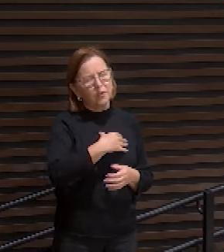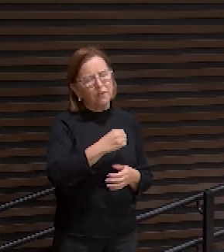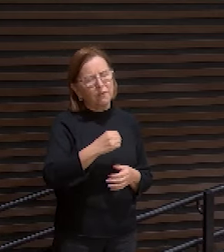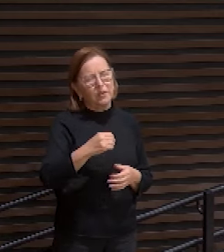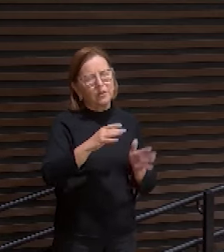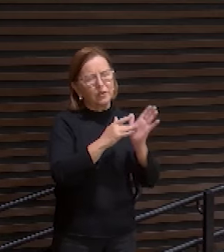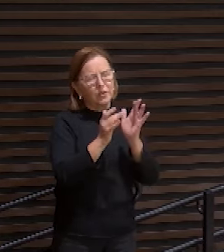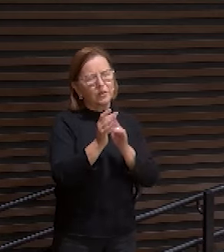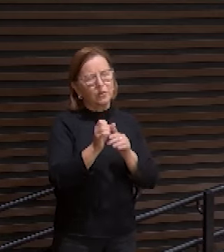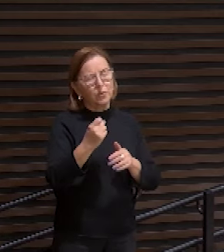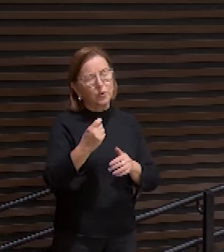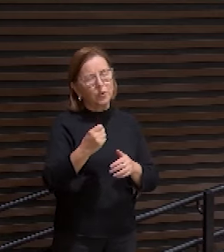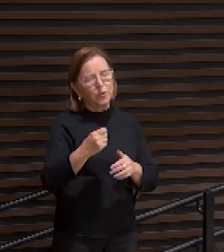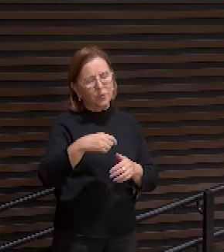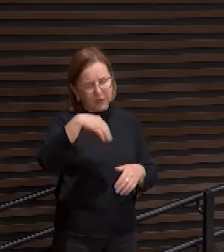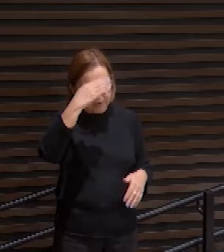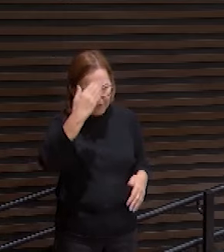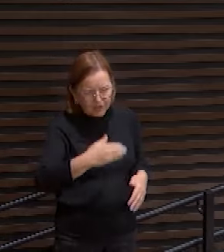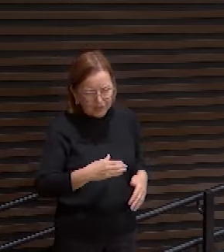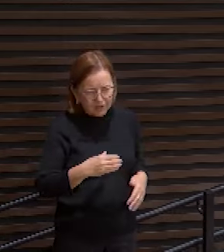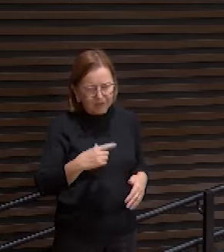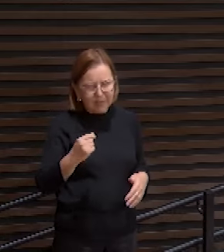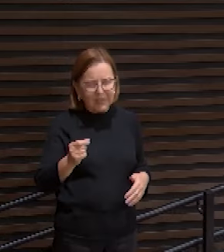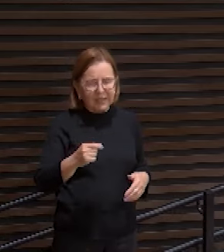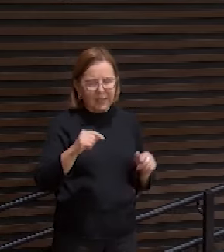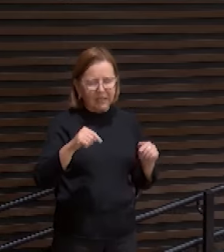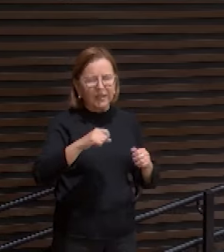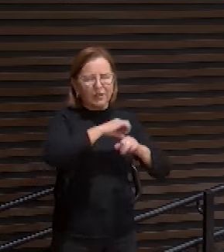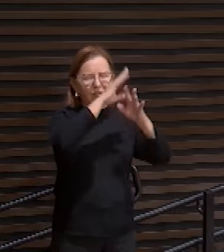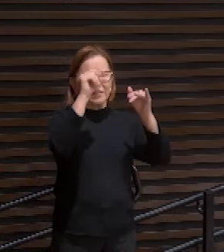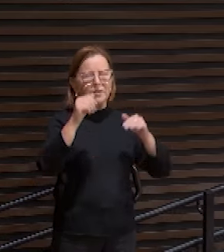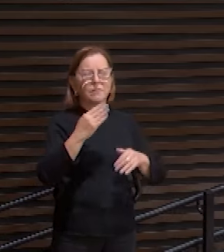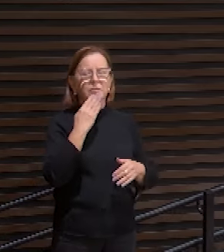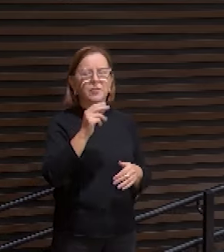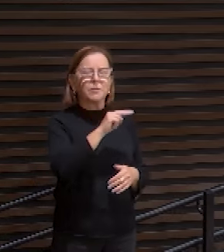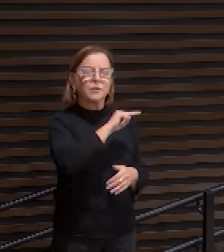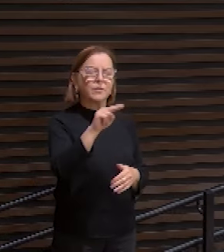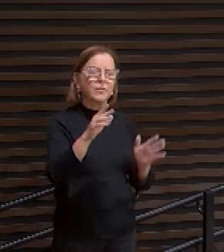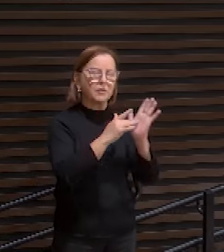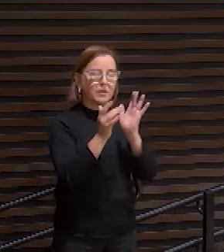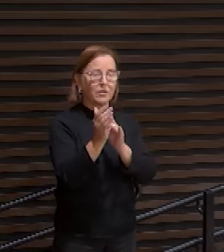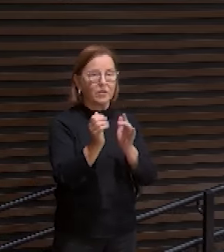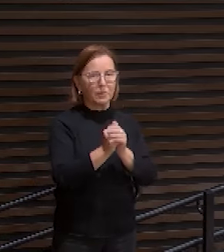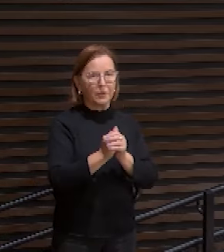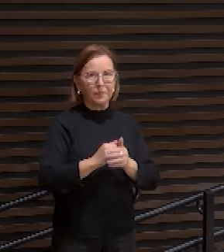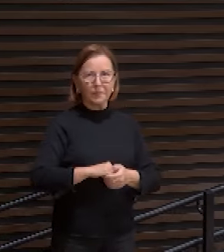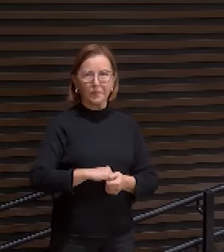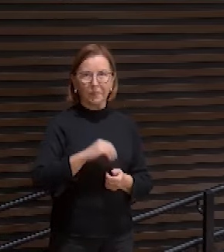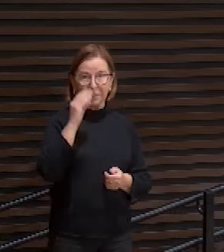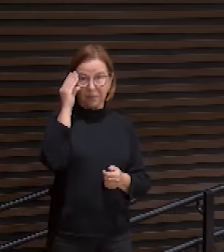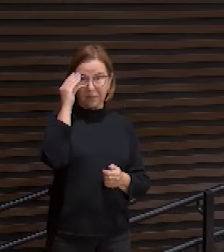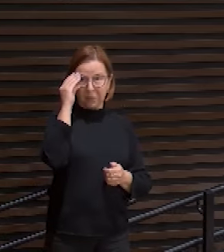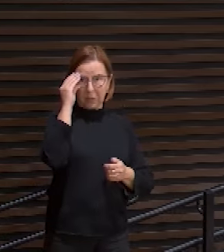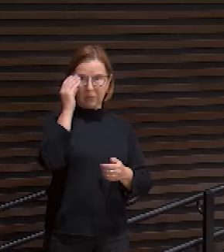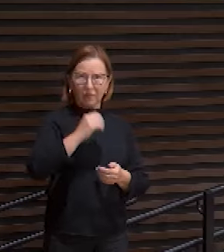saia daqui glorificado. É o que nós Te pedimos em nome de Jesus. Amém. Amém.